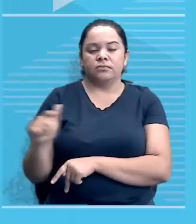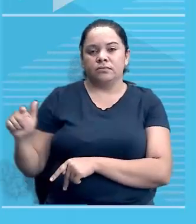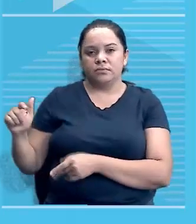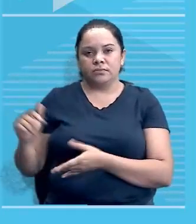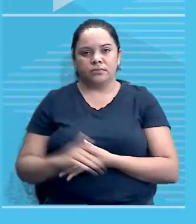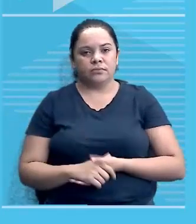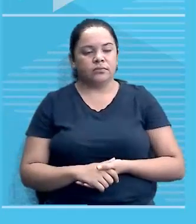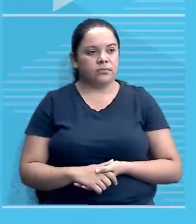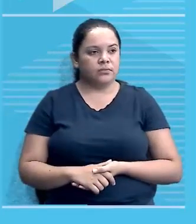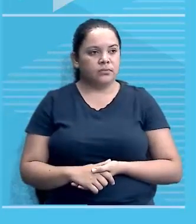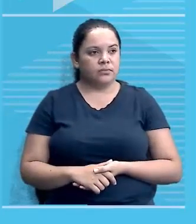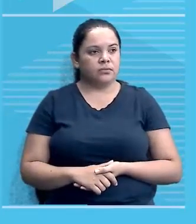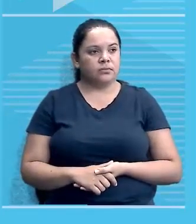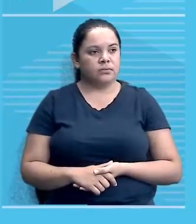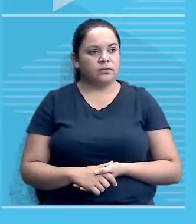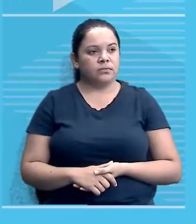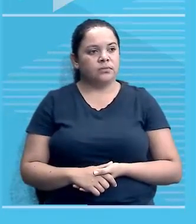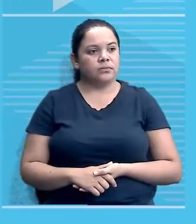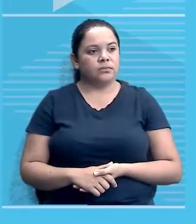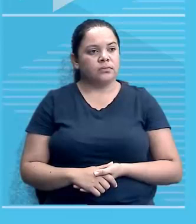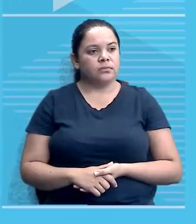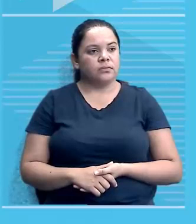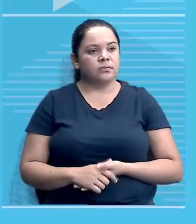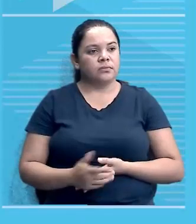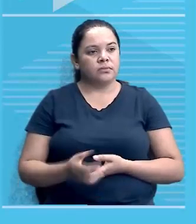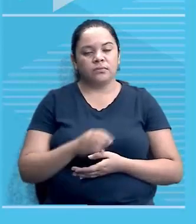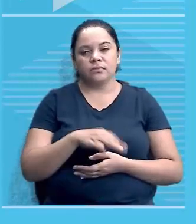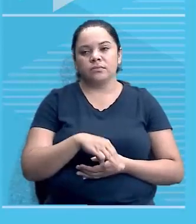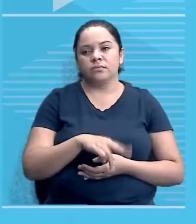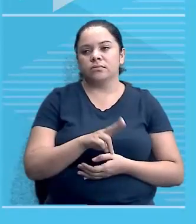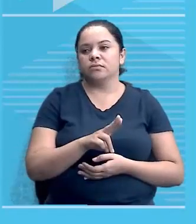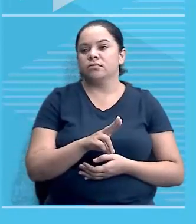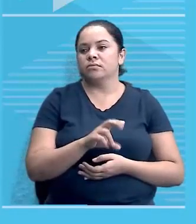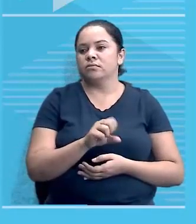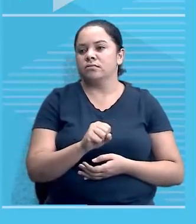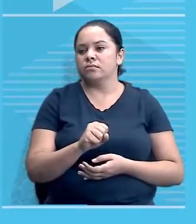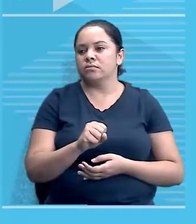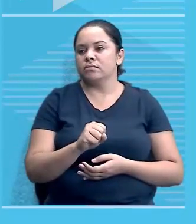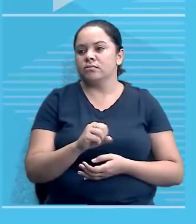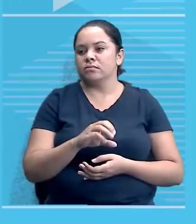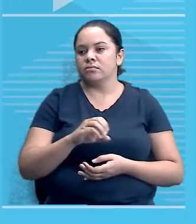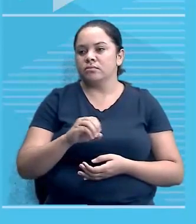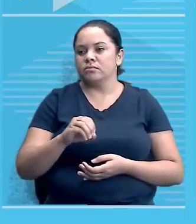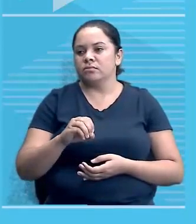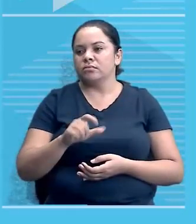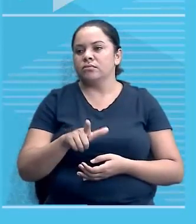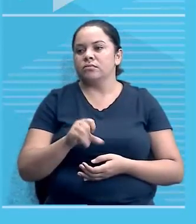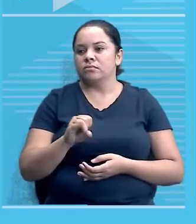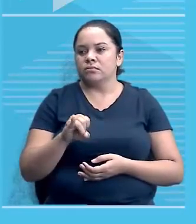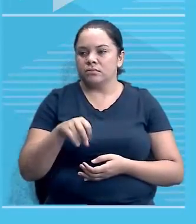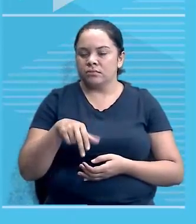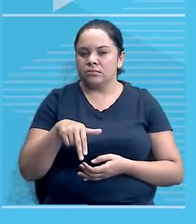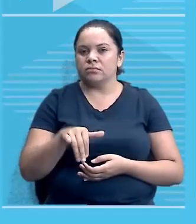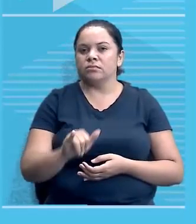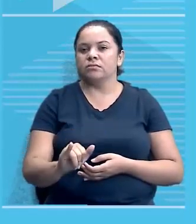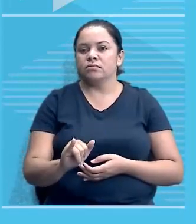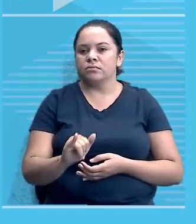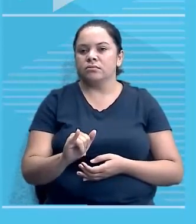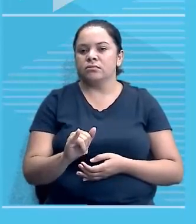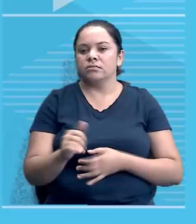lado do Adolf Hitler, né? Isso já é uma outra história, né? Mas só para vocês terem, assim, em mente,